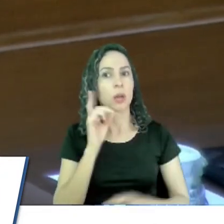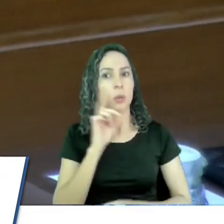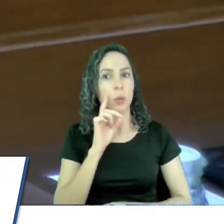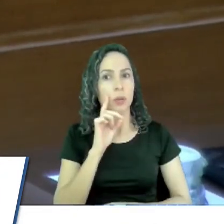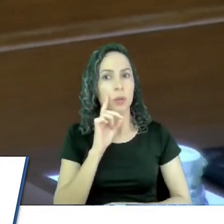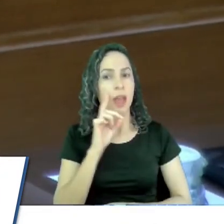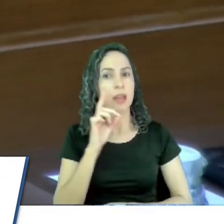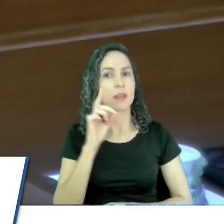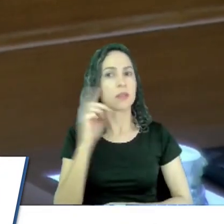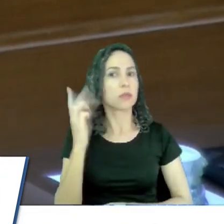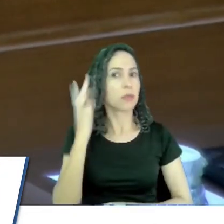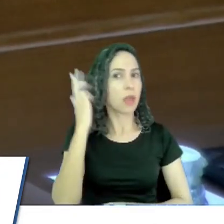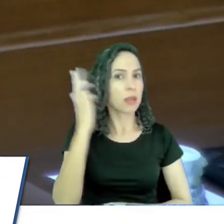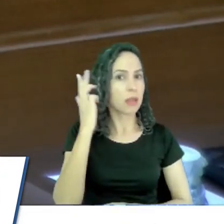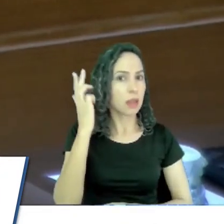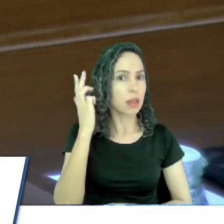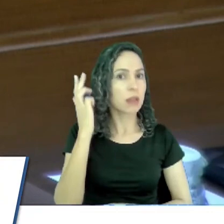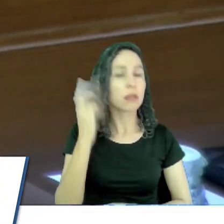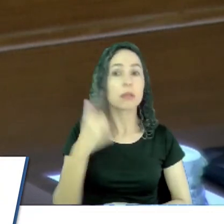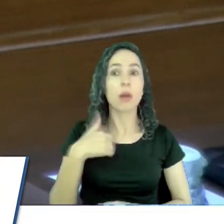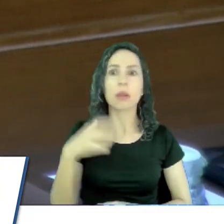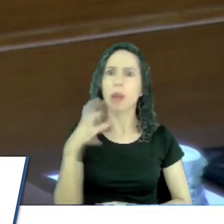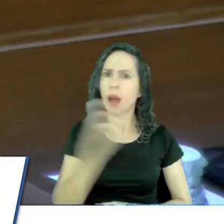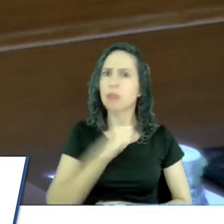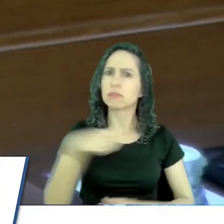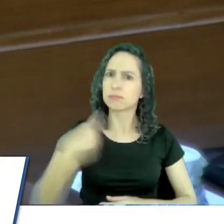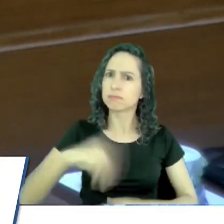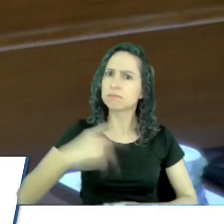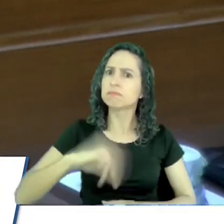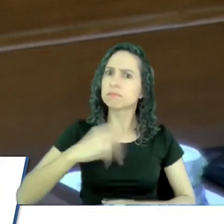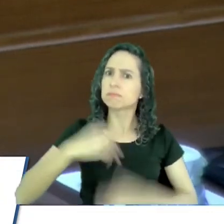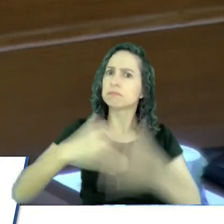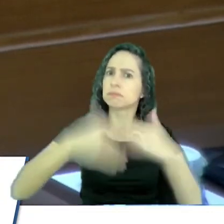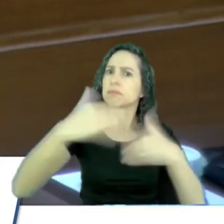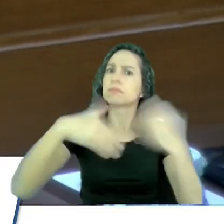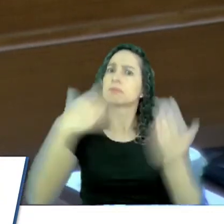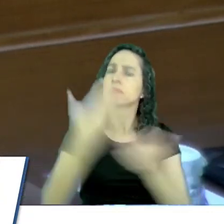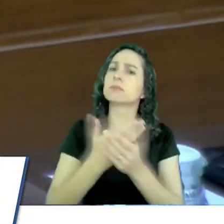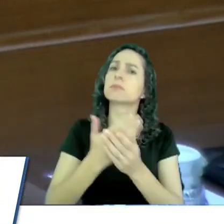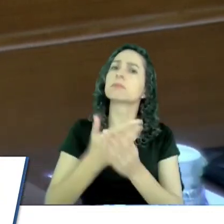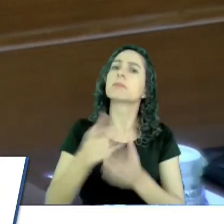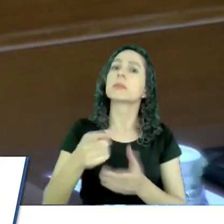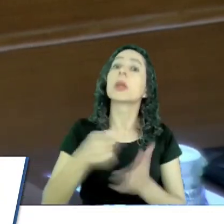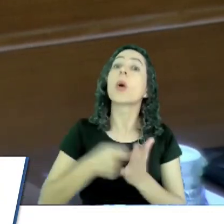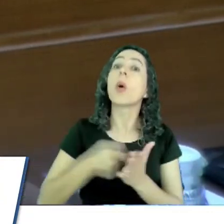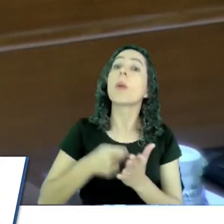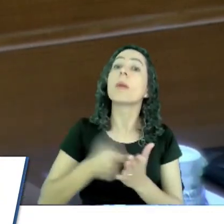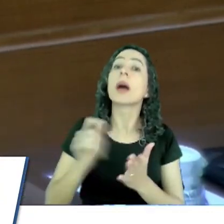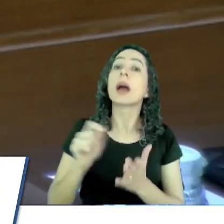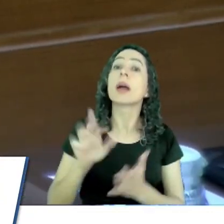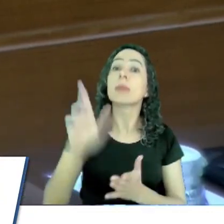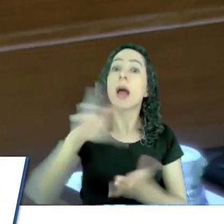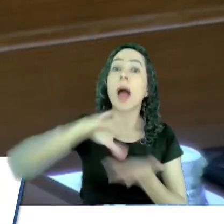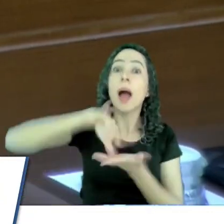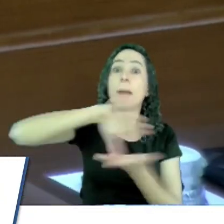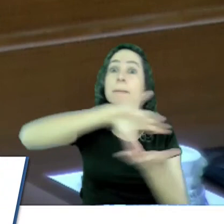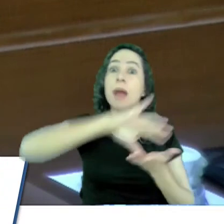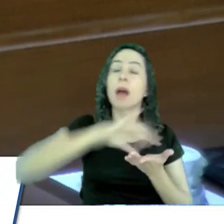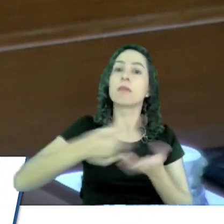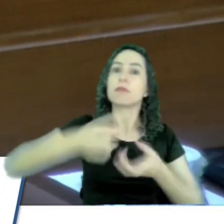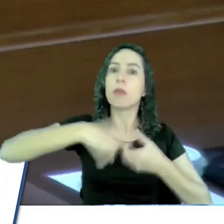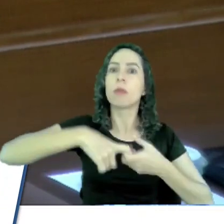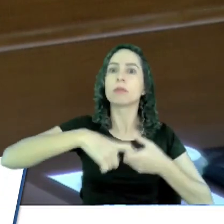a gente acelerar esse processo e cobrar de quem precisa ser cobrado para a praça voltar a ser a praça. porque,